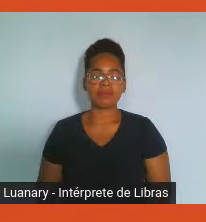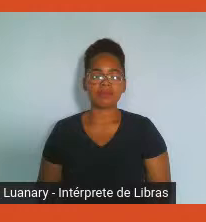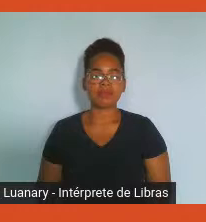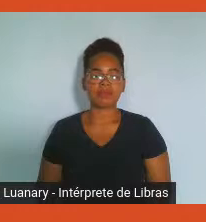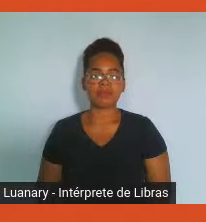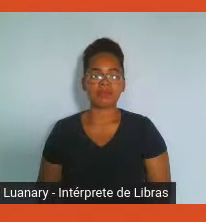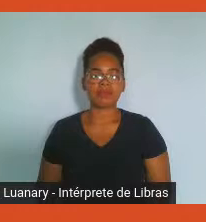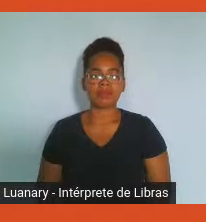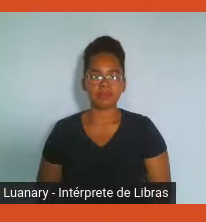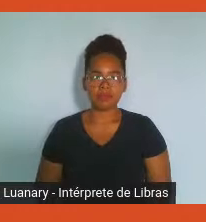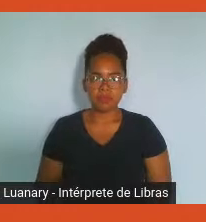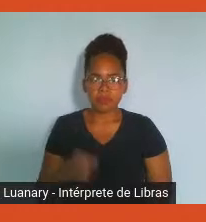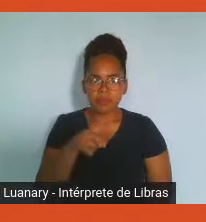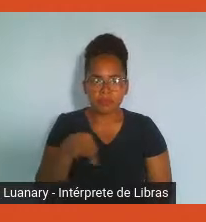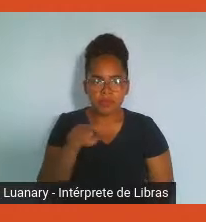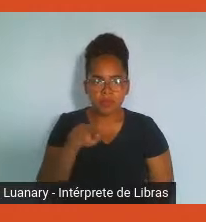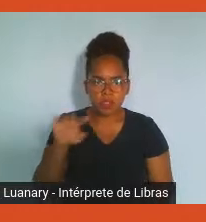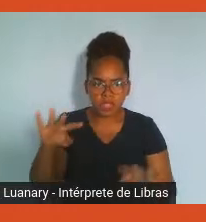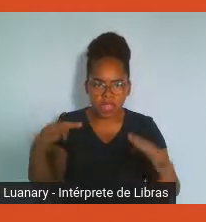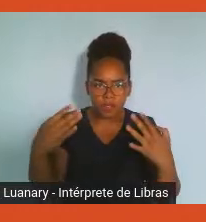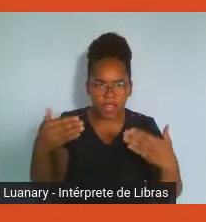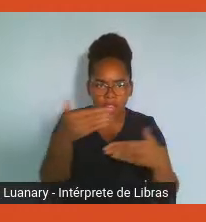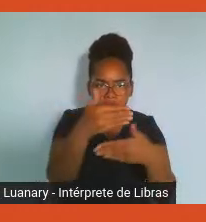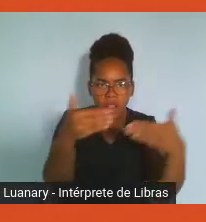Vocês estão vendo a tela?